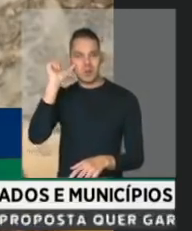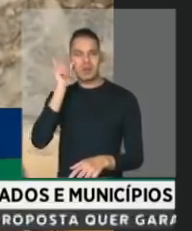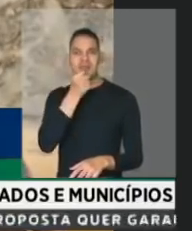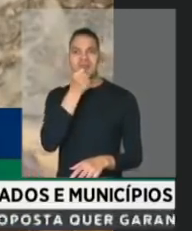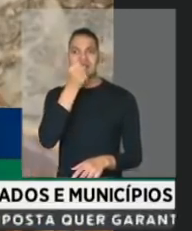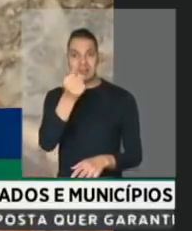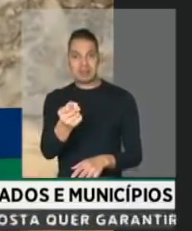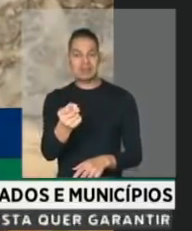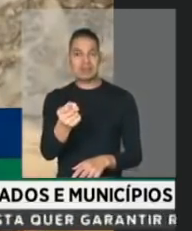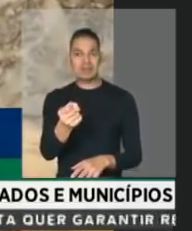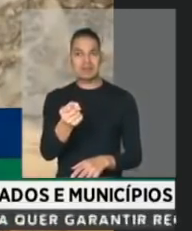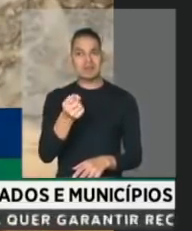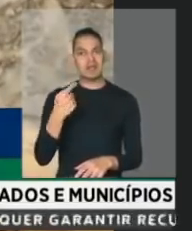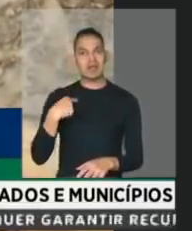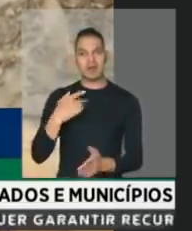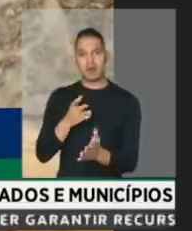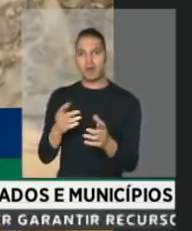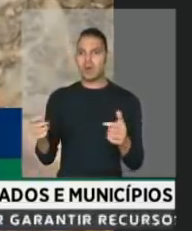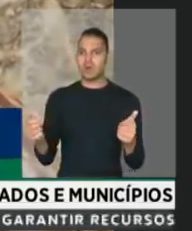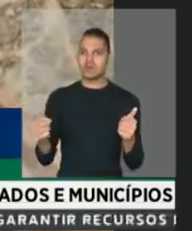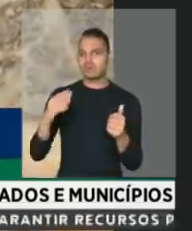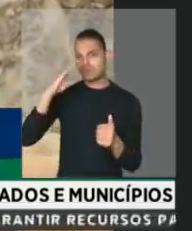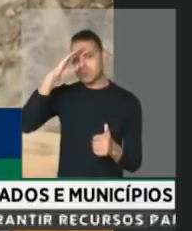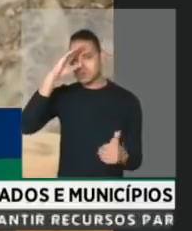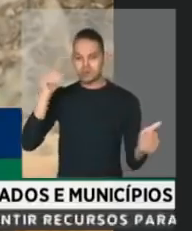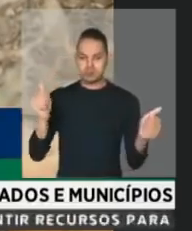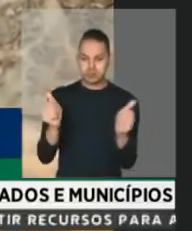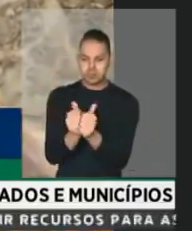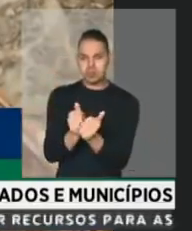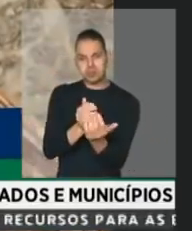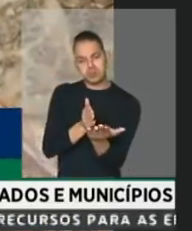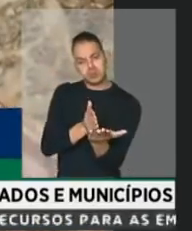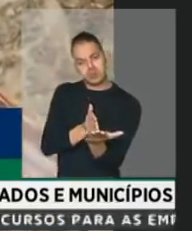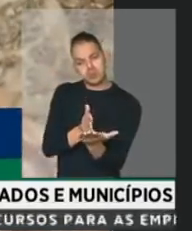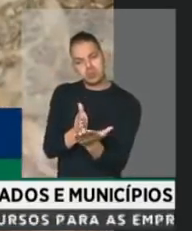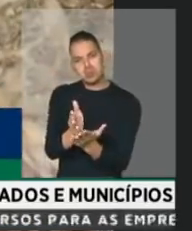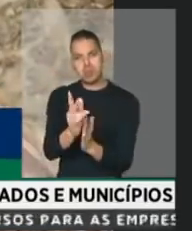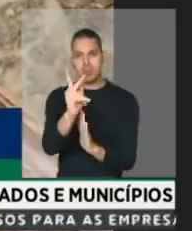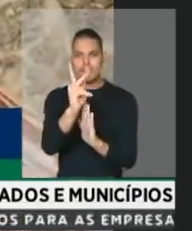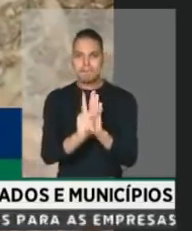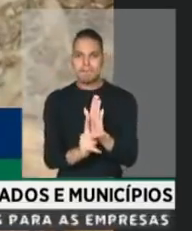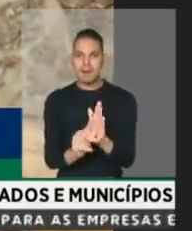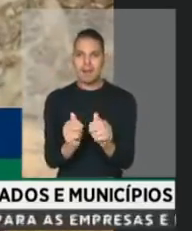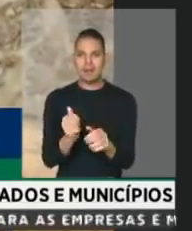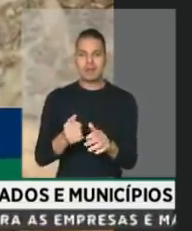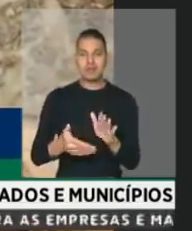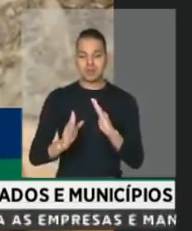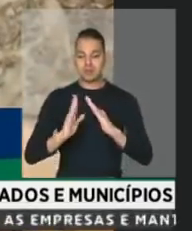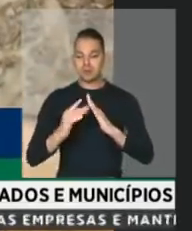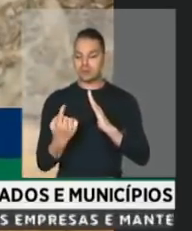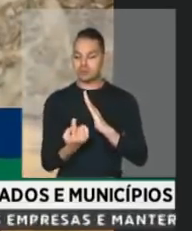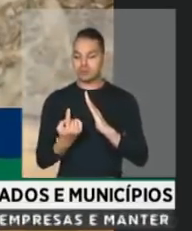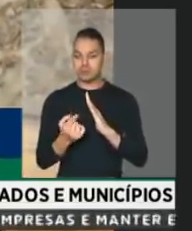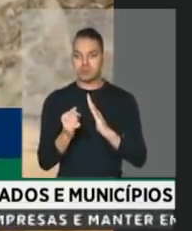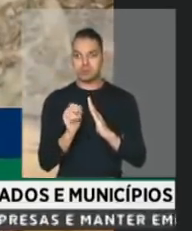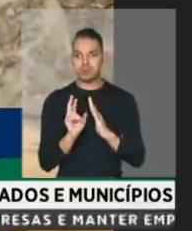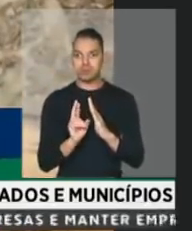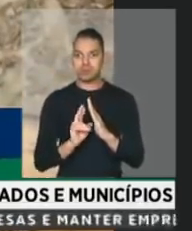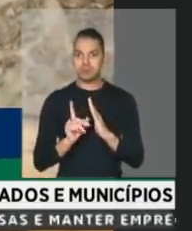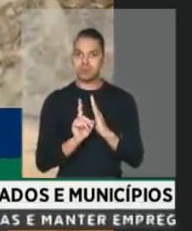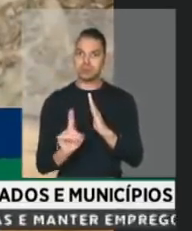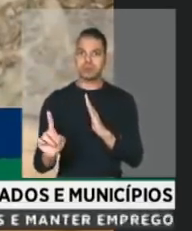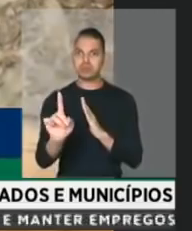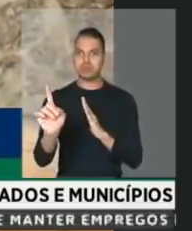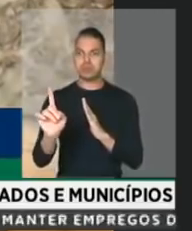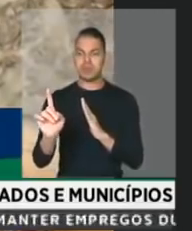Inclusive, se dizendo alinhado com o presidente, colocando, inclusive, os planos de saída do isolamento e botou um general como segundo